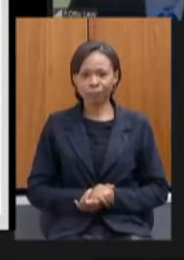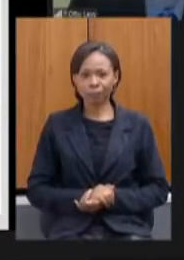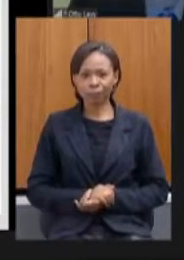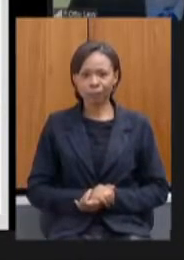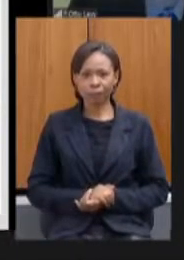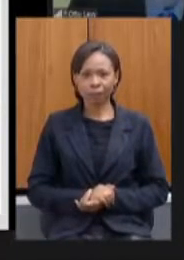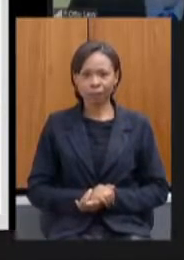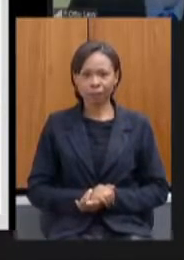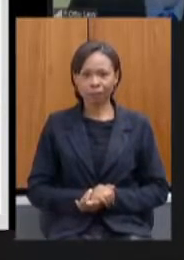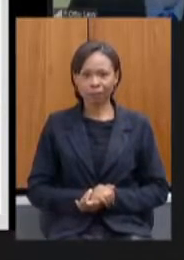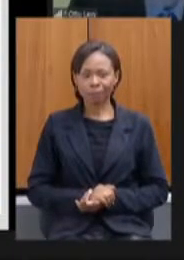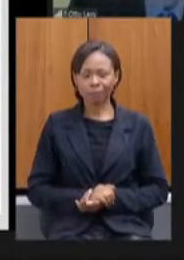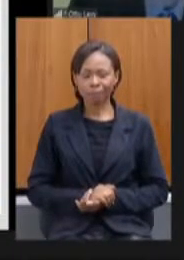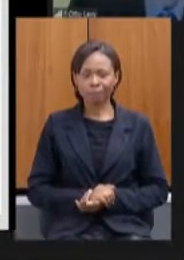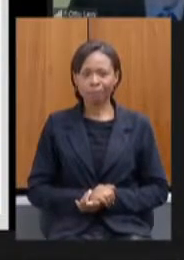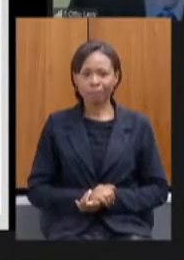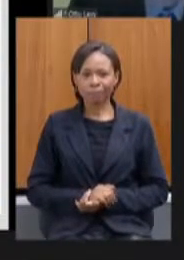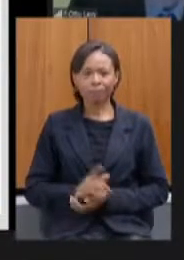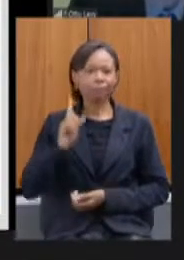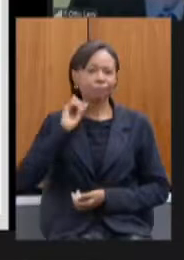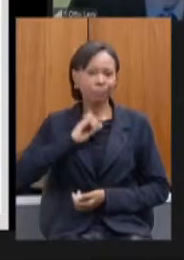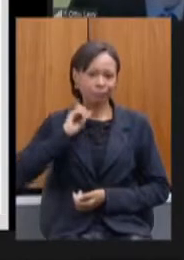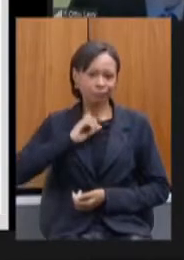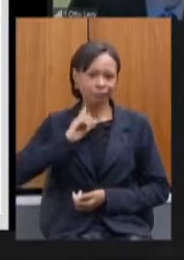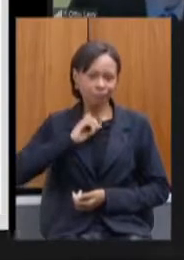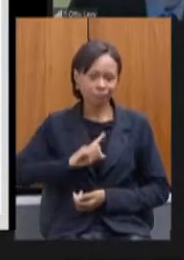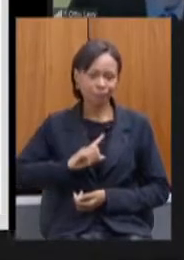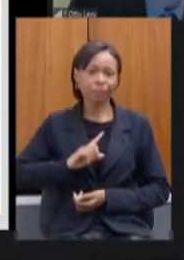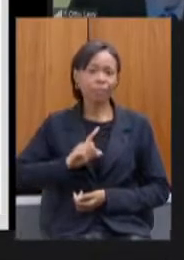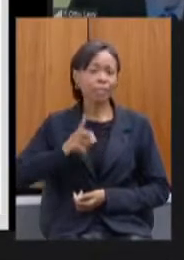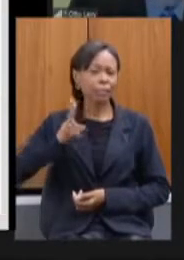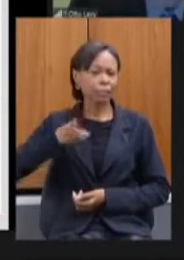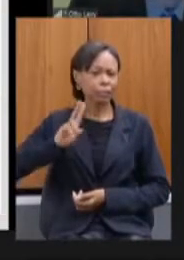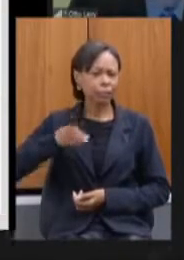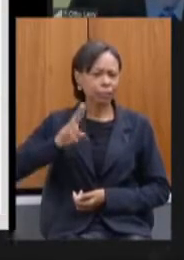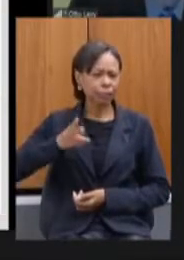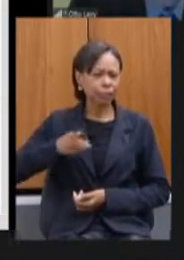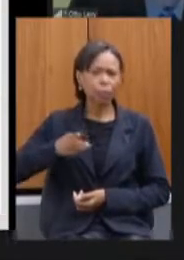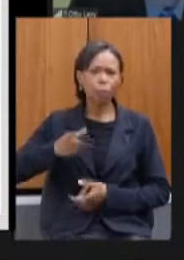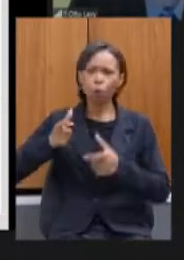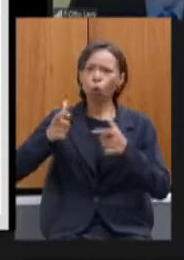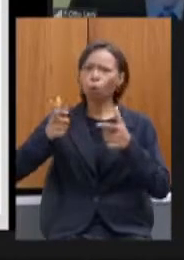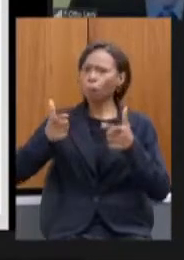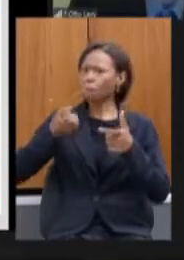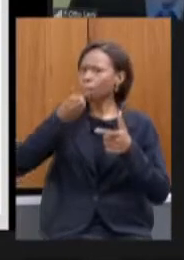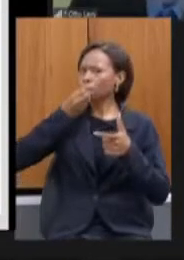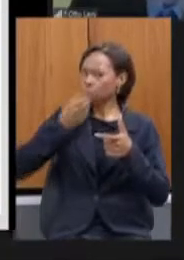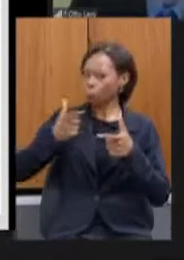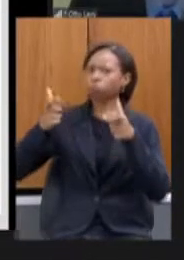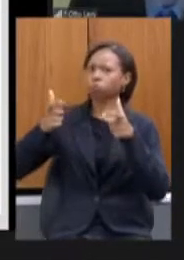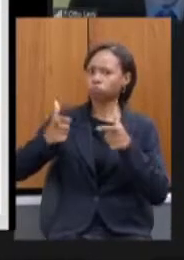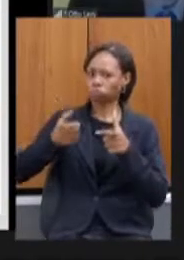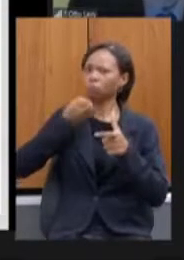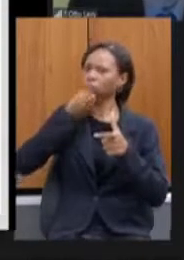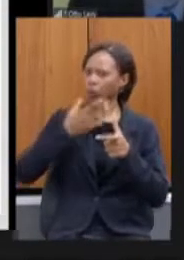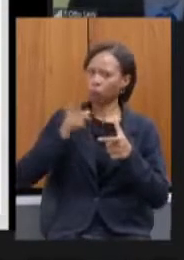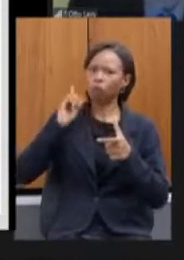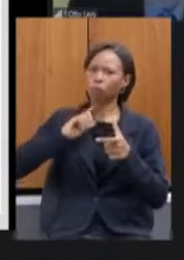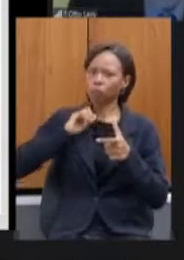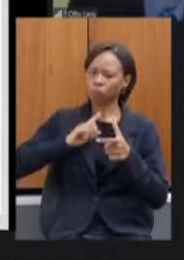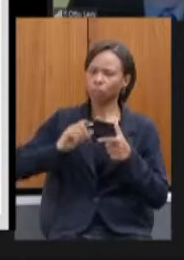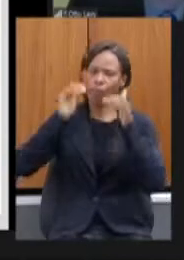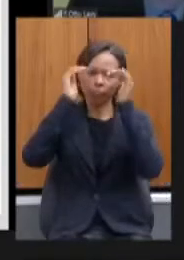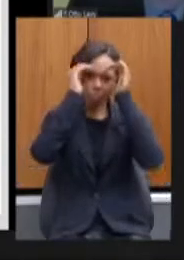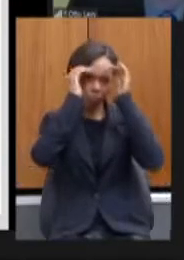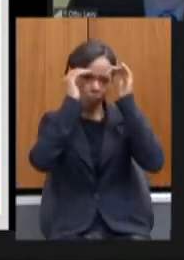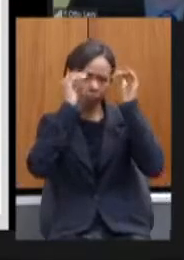sempre esteve inicialmente no conceito bom atendemos as recomendações da